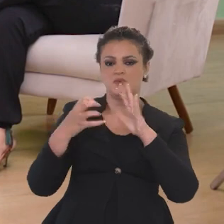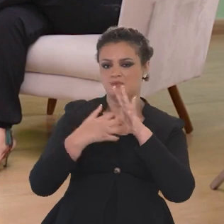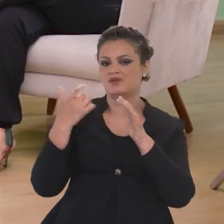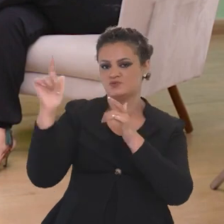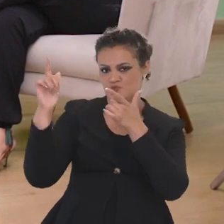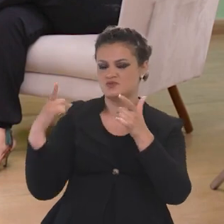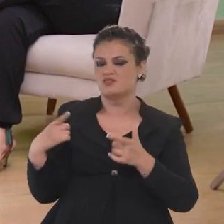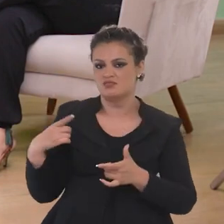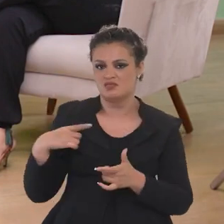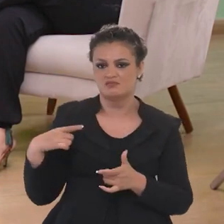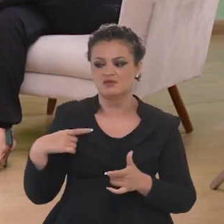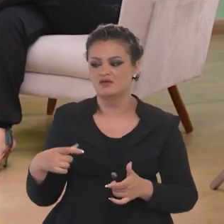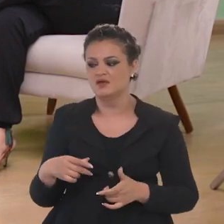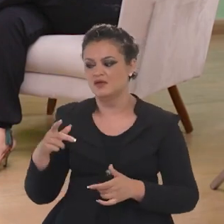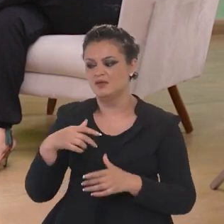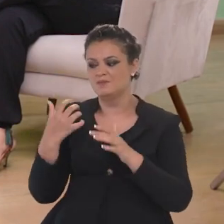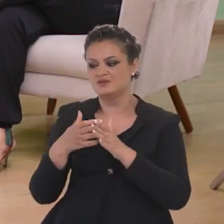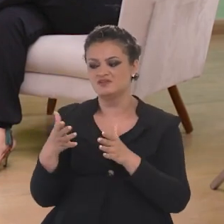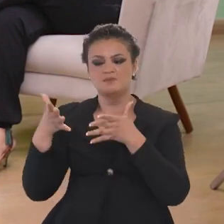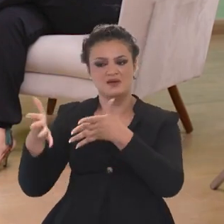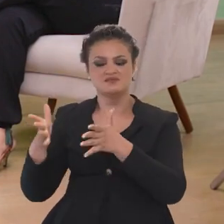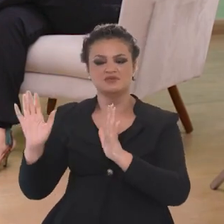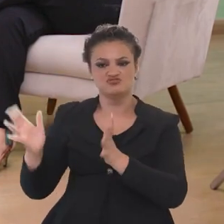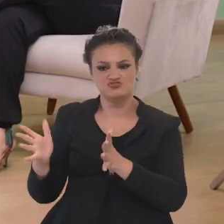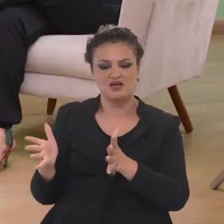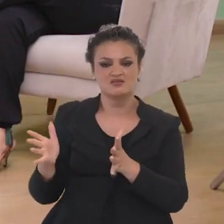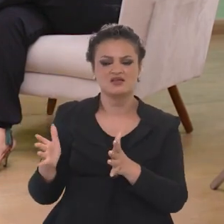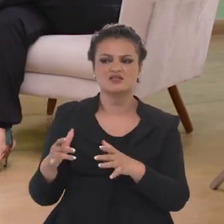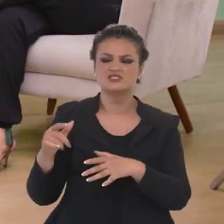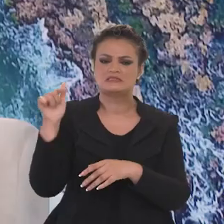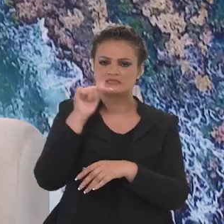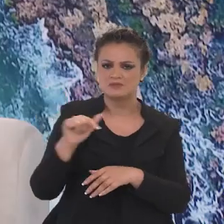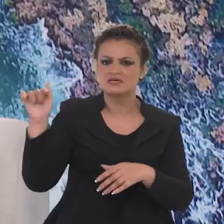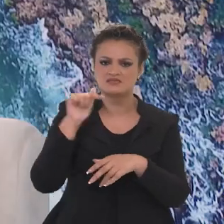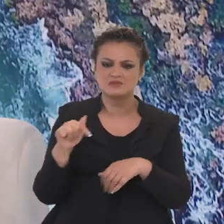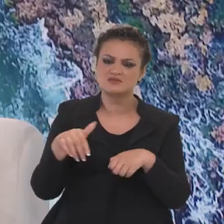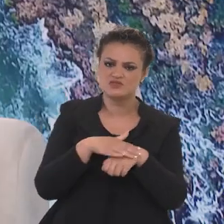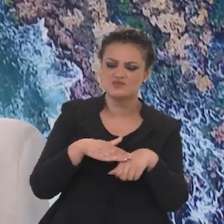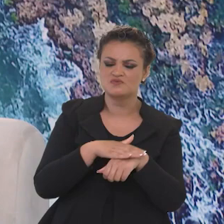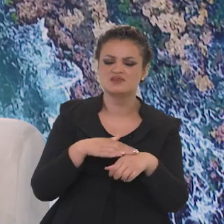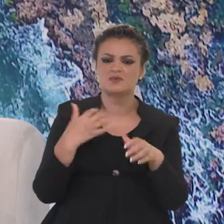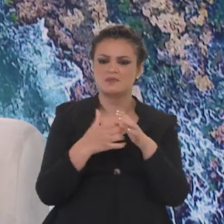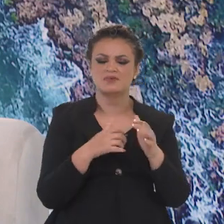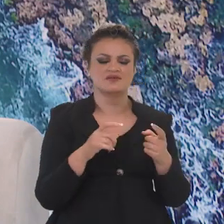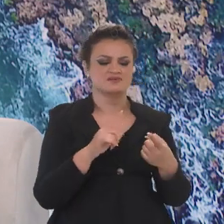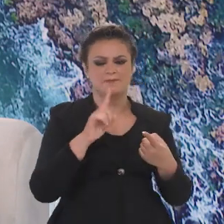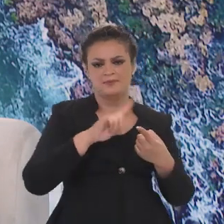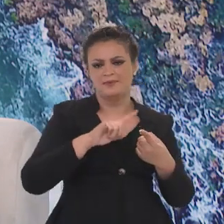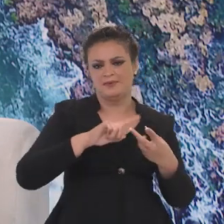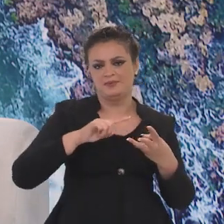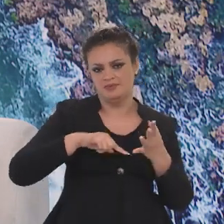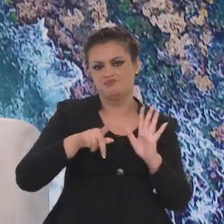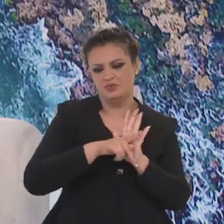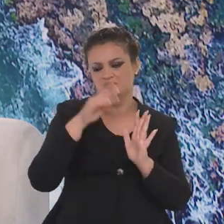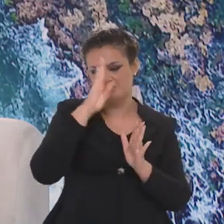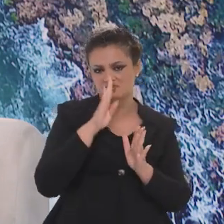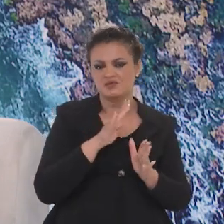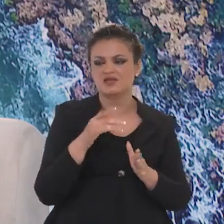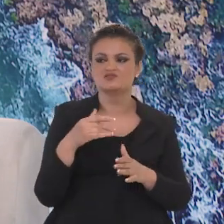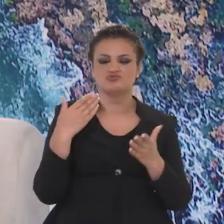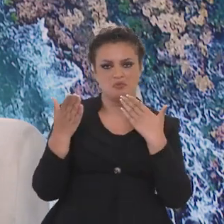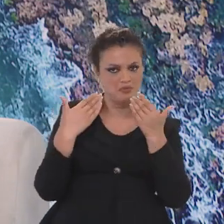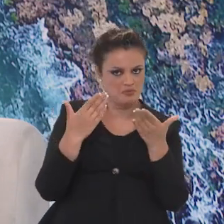as empresas, tanto as que já operam aqui. Então a gente conversa quase que semanalmente com a Azul, com o Latam, com o Gol. A gente